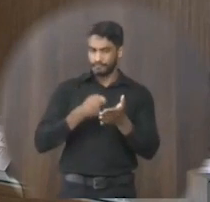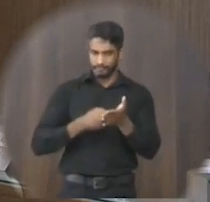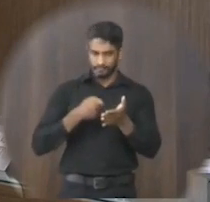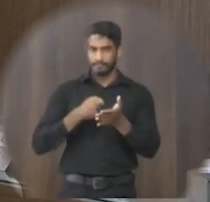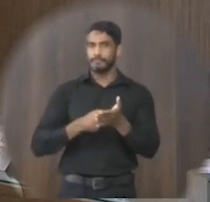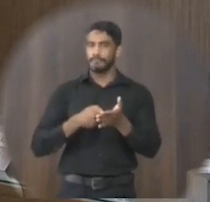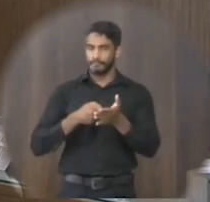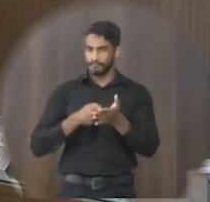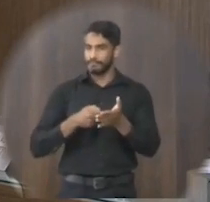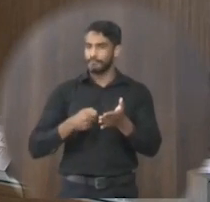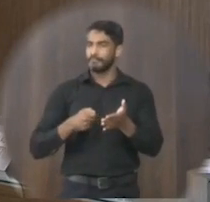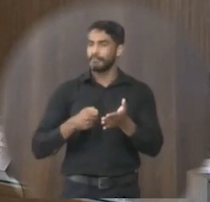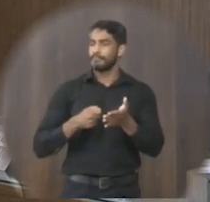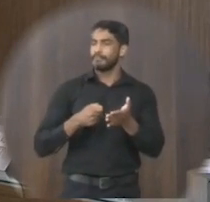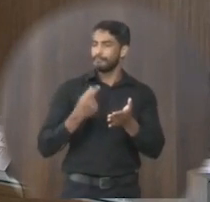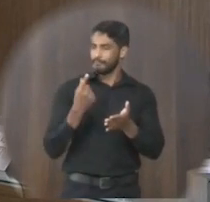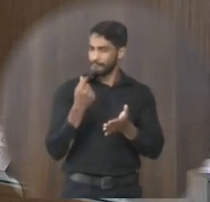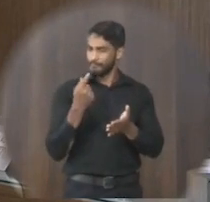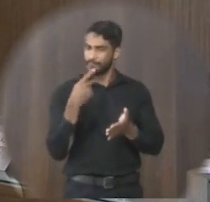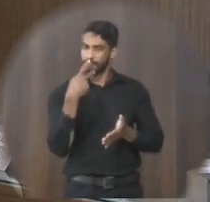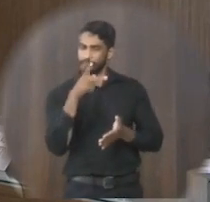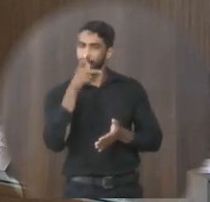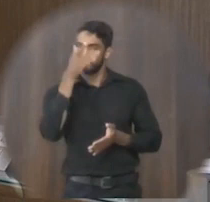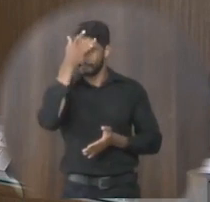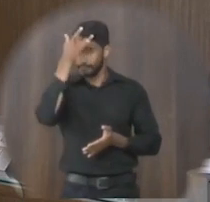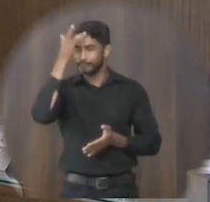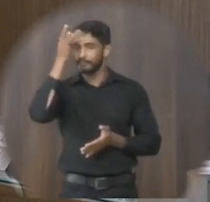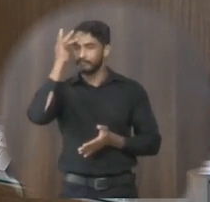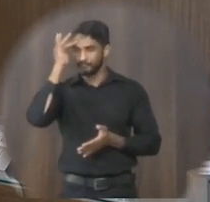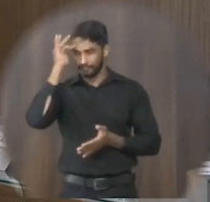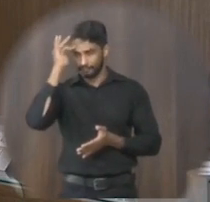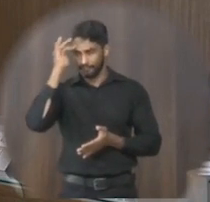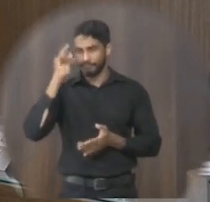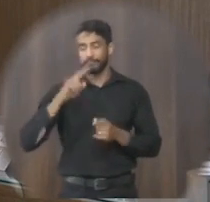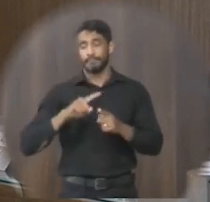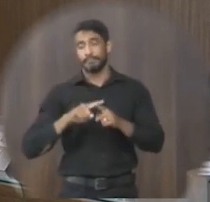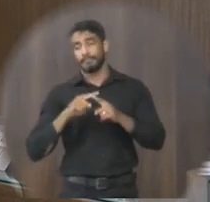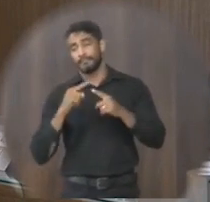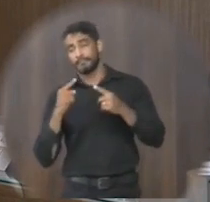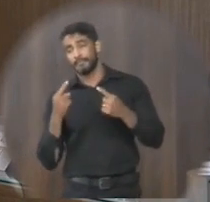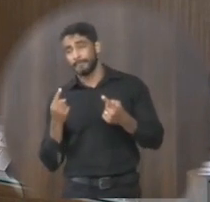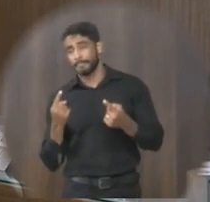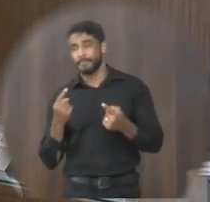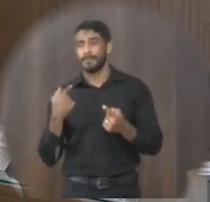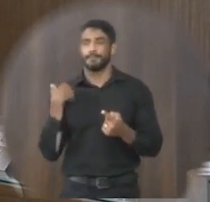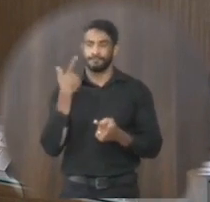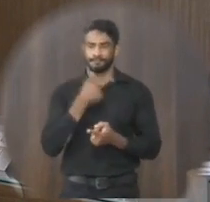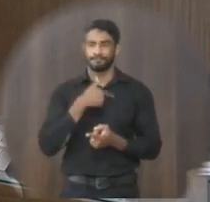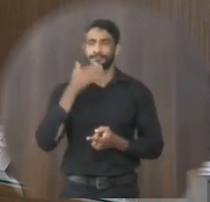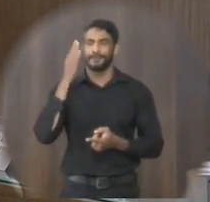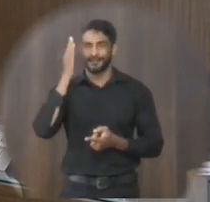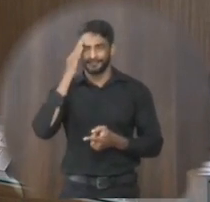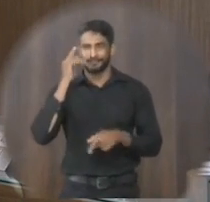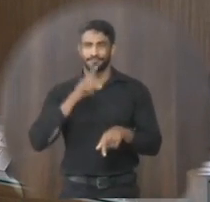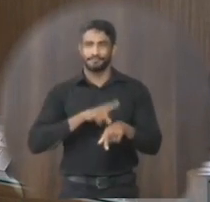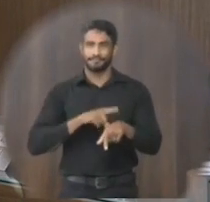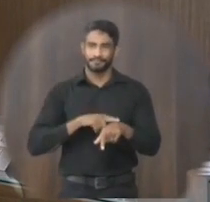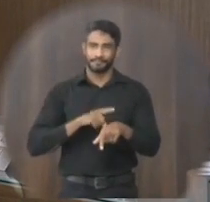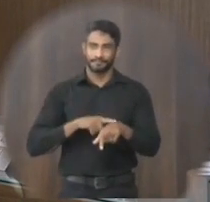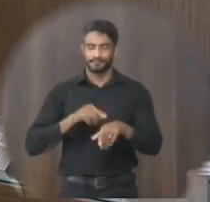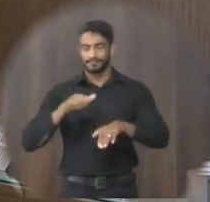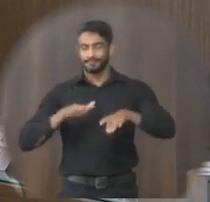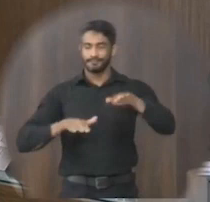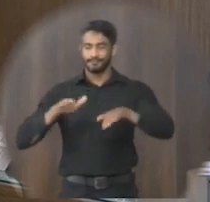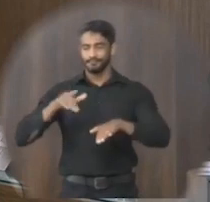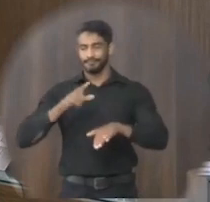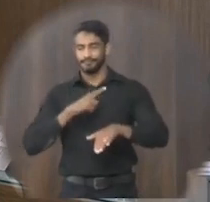bolso daquele condutor seria o viável mas a gente sabe que agora no momento talvez não temos